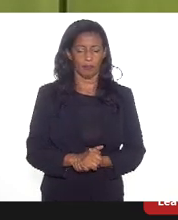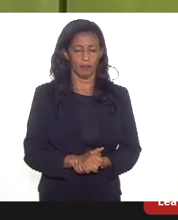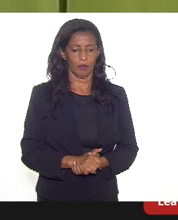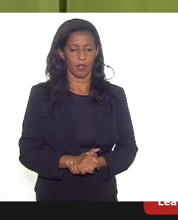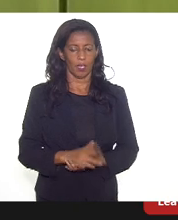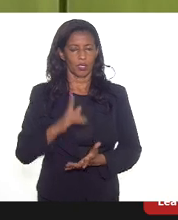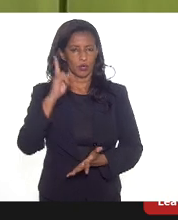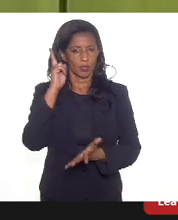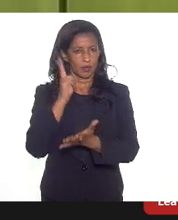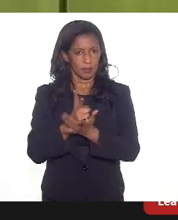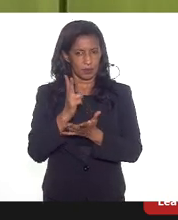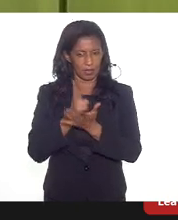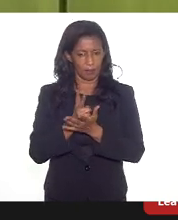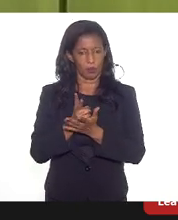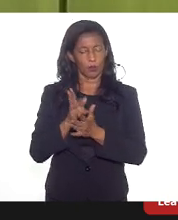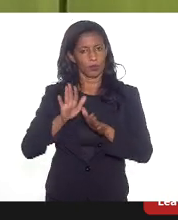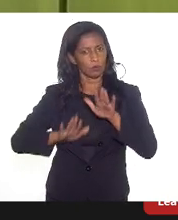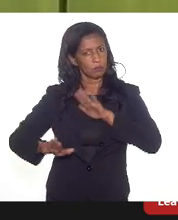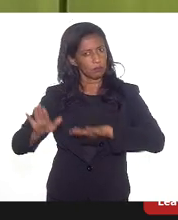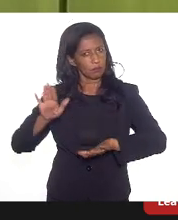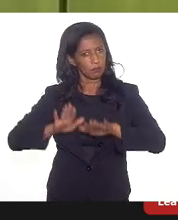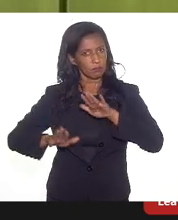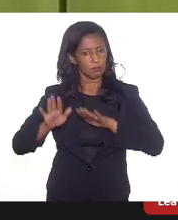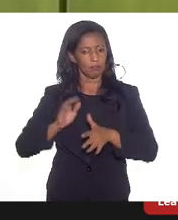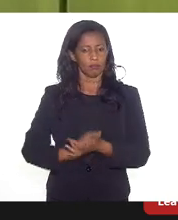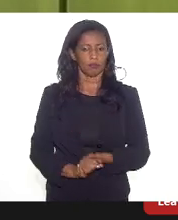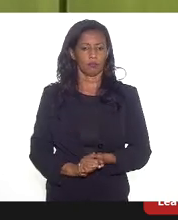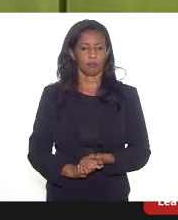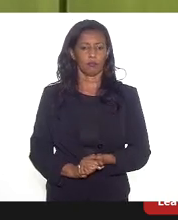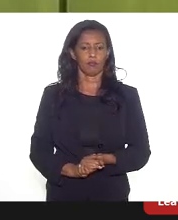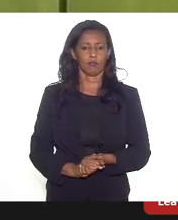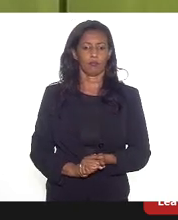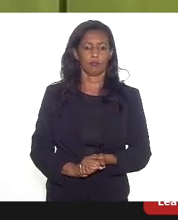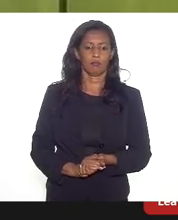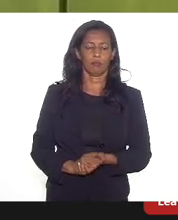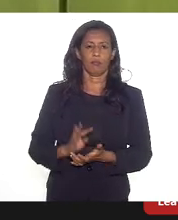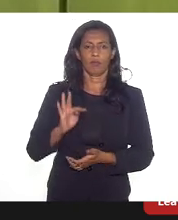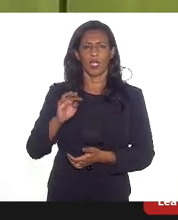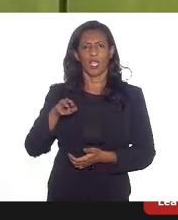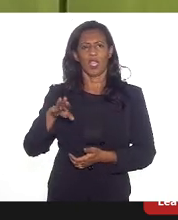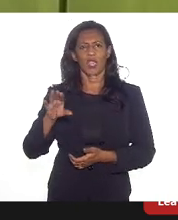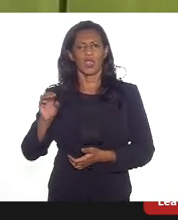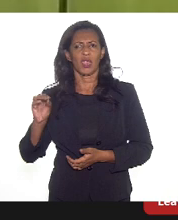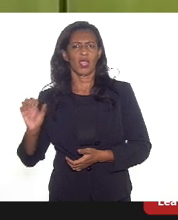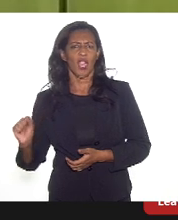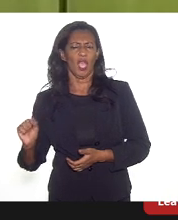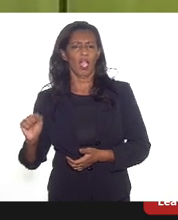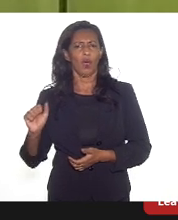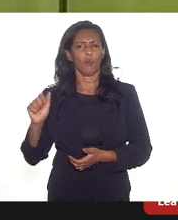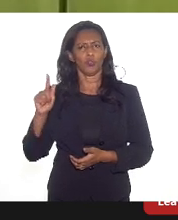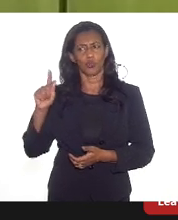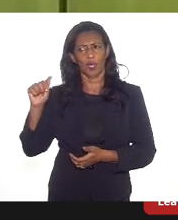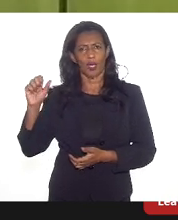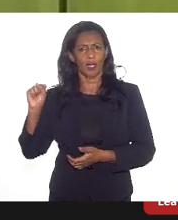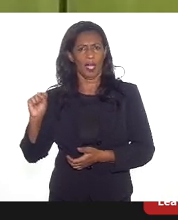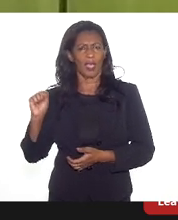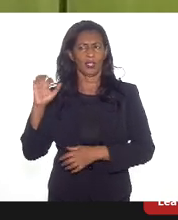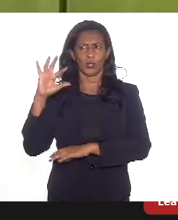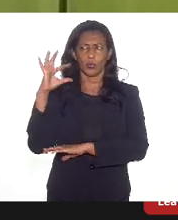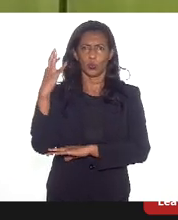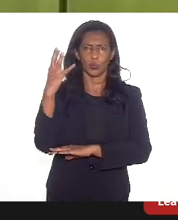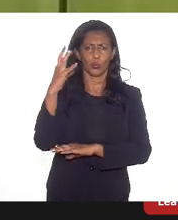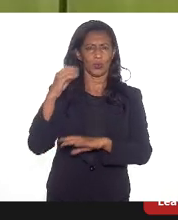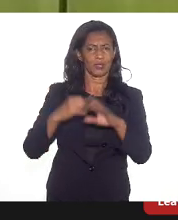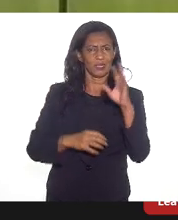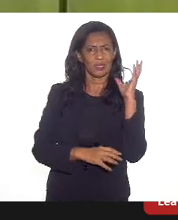essa observação. Ou seja, as termos a gás, elas são muito mais ambientais do que as